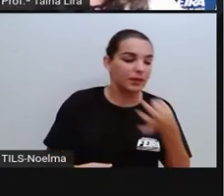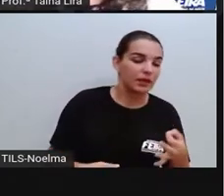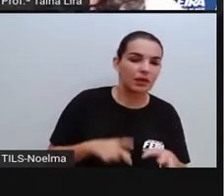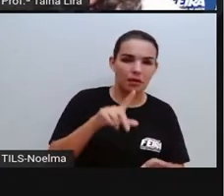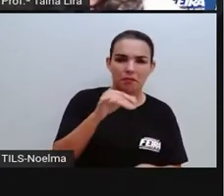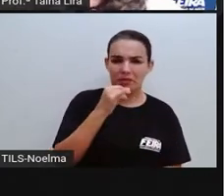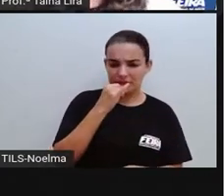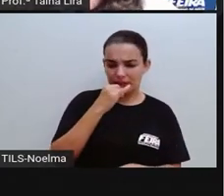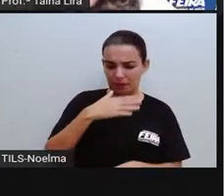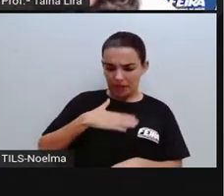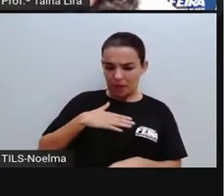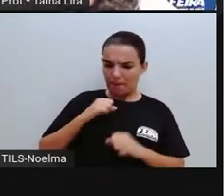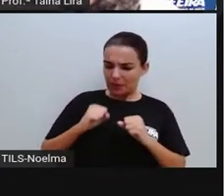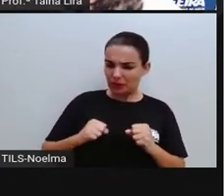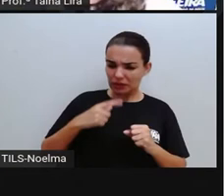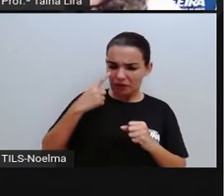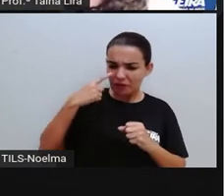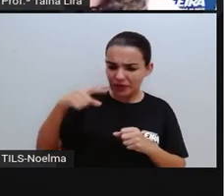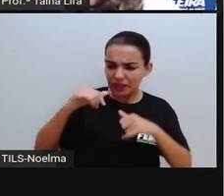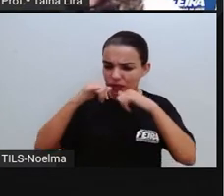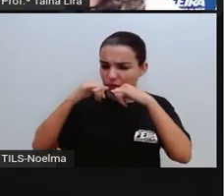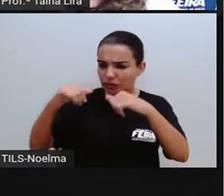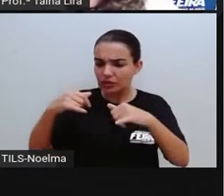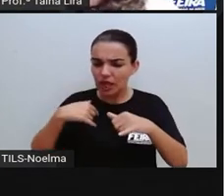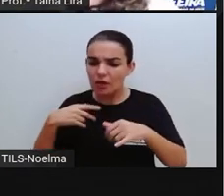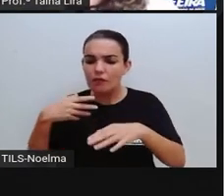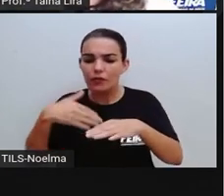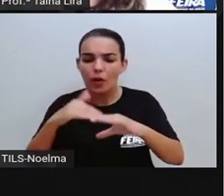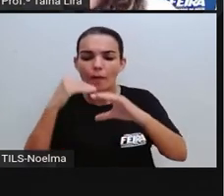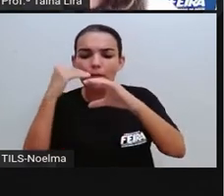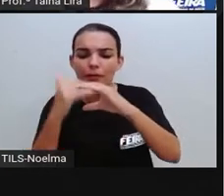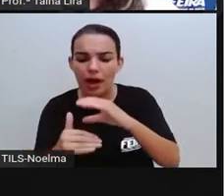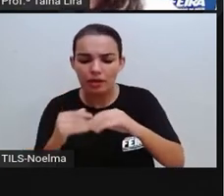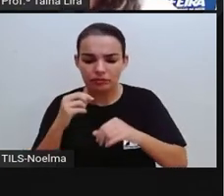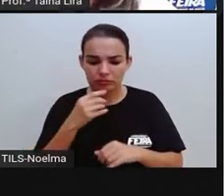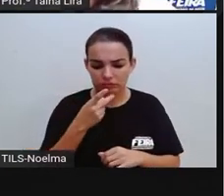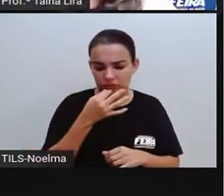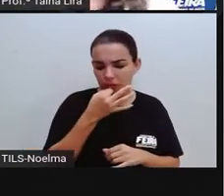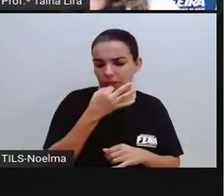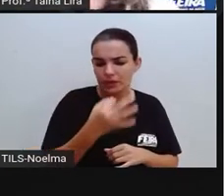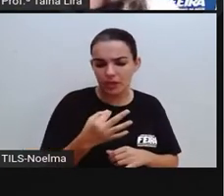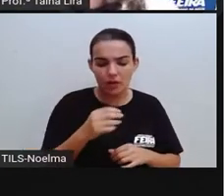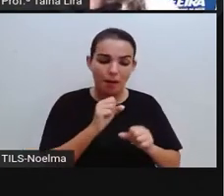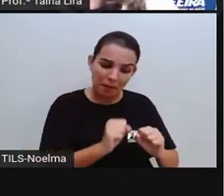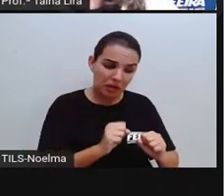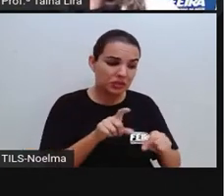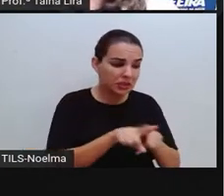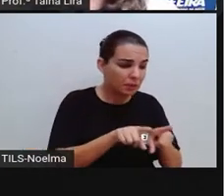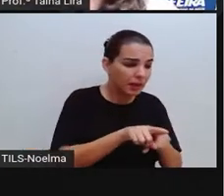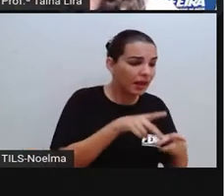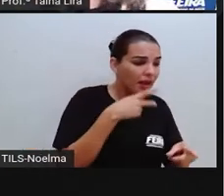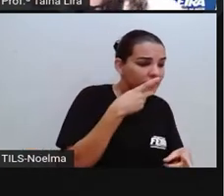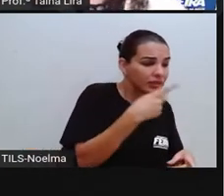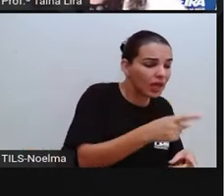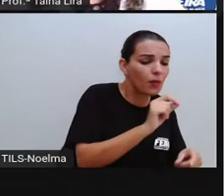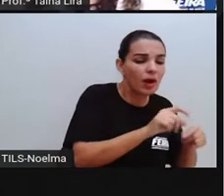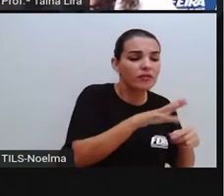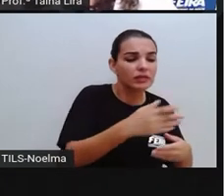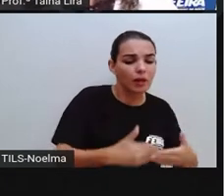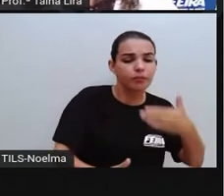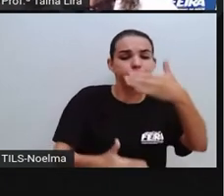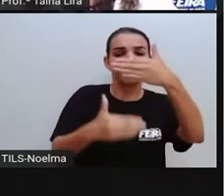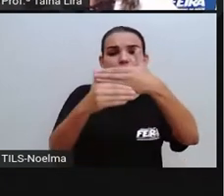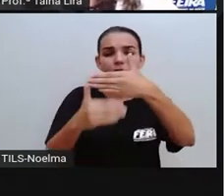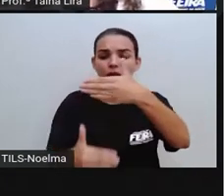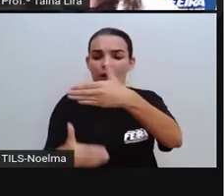notícia, eu posso ir lá comentar, e alguém pode ir lá e comentar sobre o que eu falei, né, daquela notícia. Então,